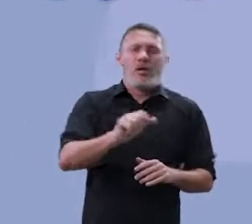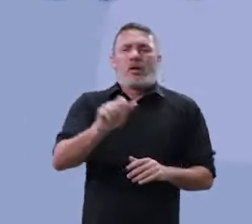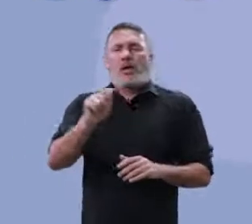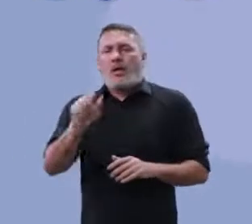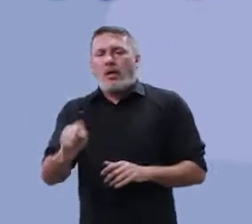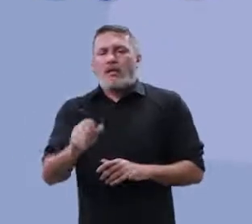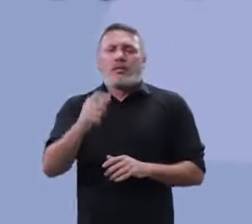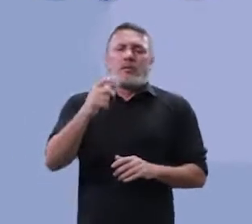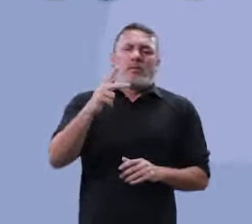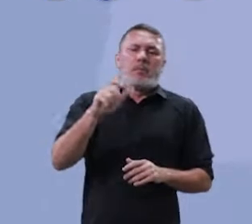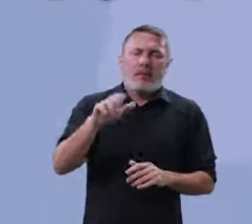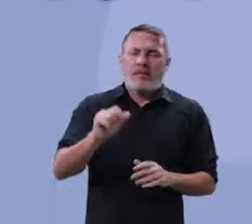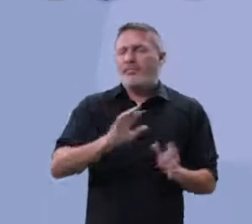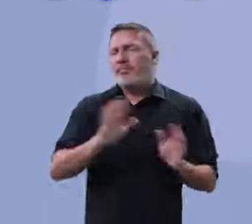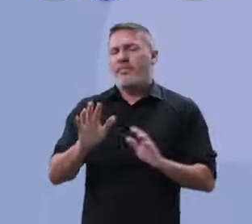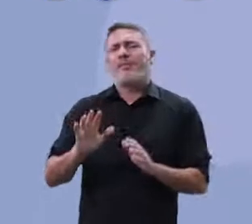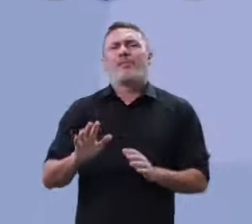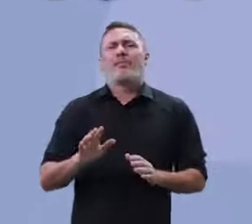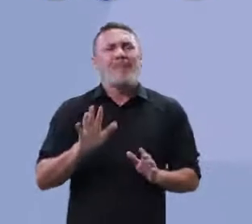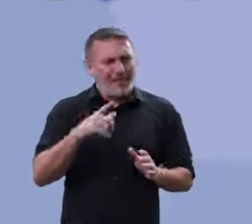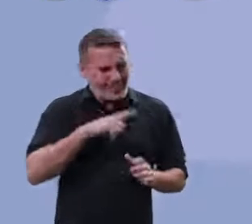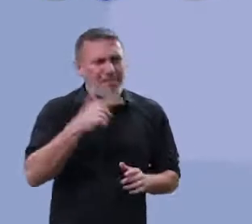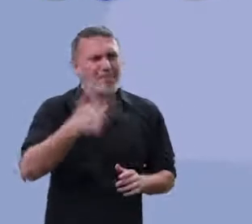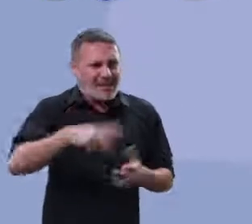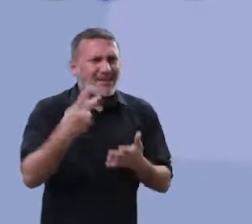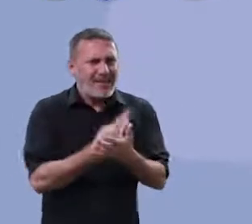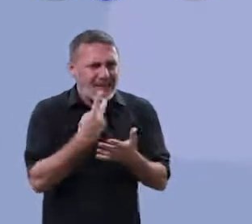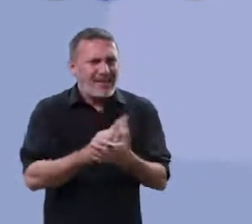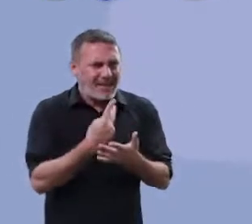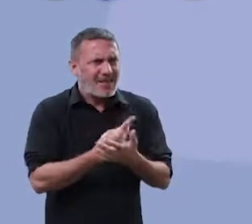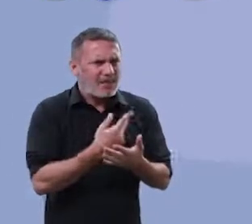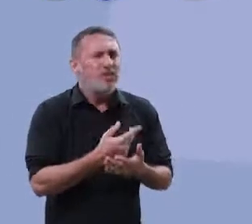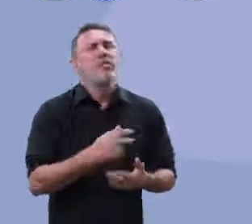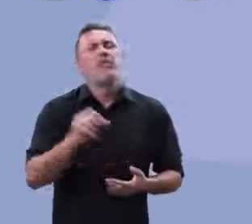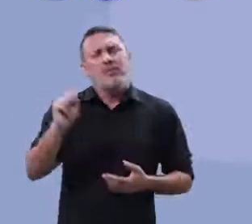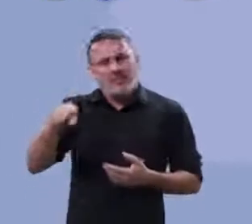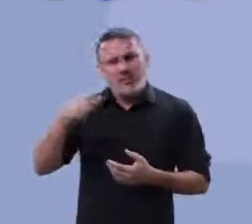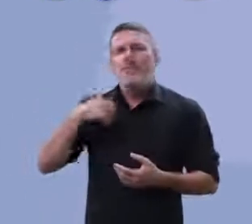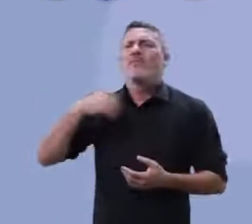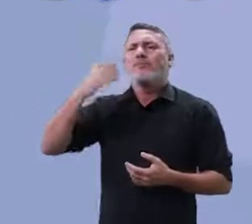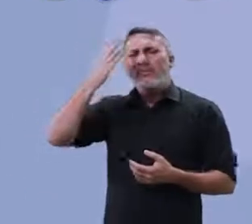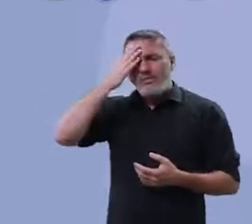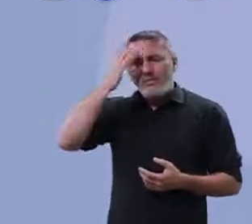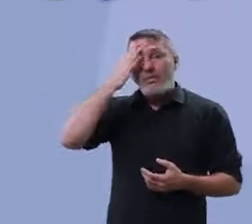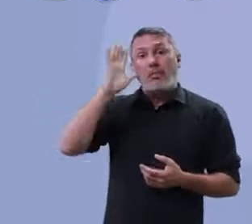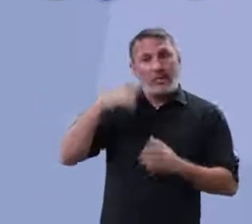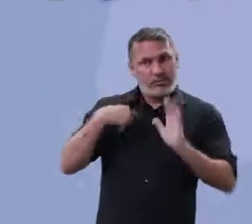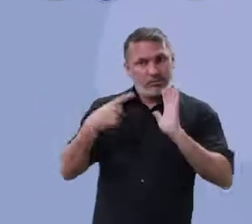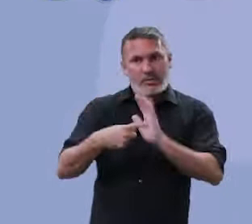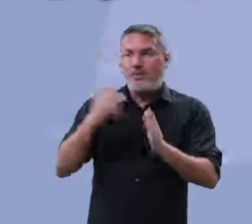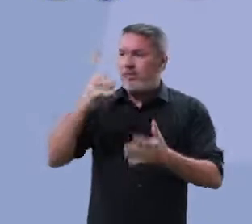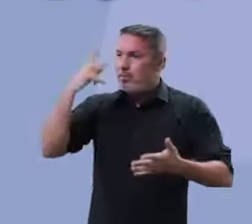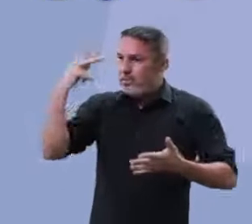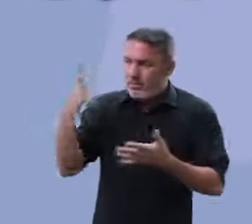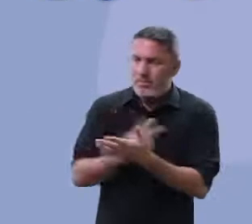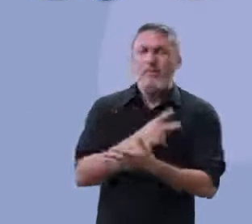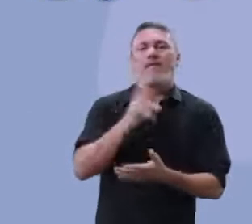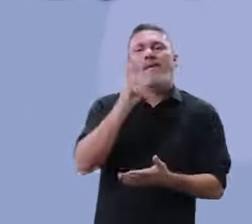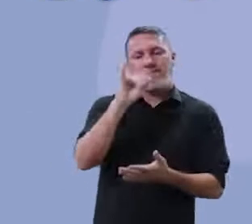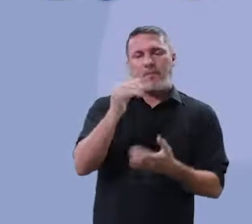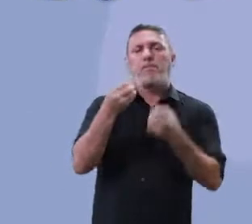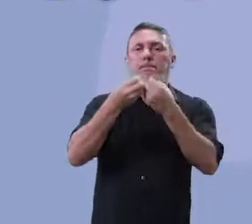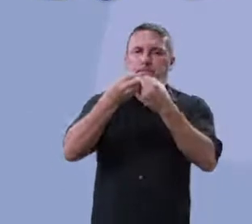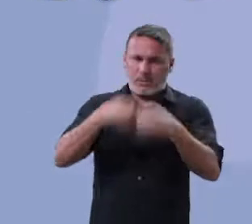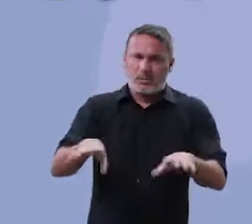as, redes. Ok? Professor, mas tem outros erros. Eu sei, meu aluno. Mas eu quero mostrar pra vocês esse erro que também vai ser penalizado.